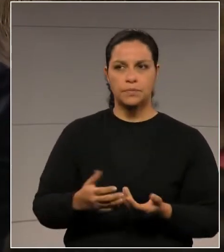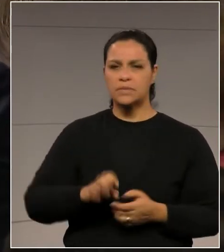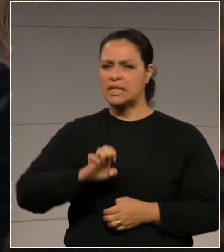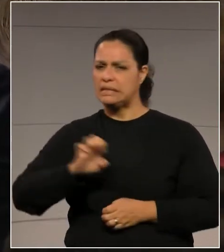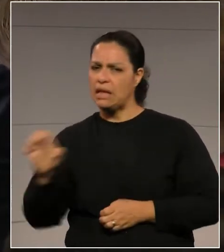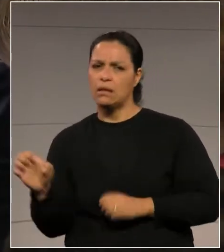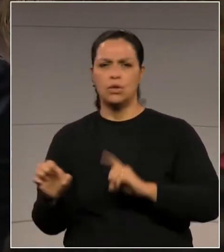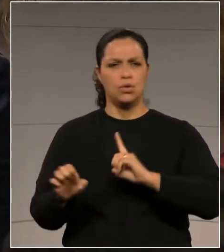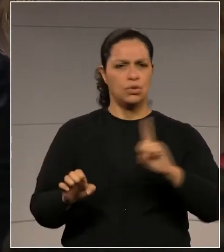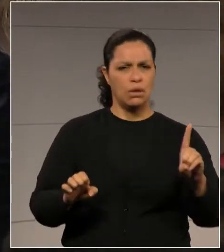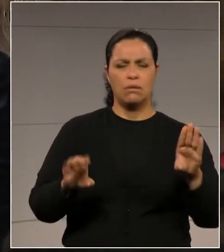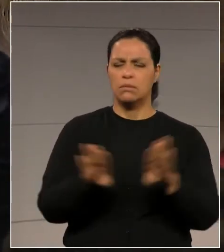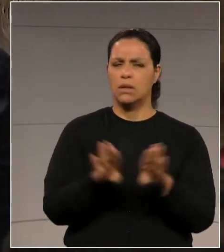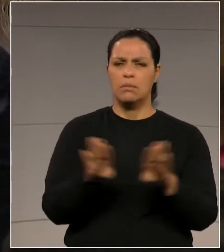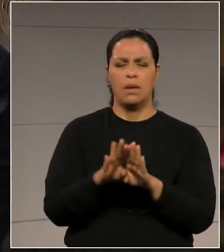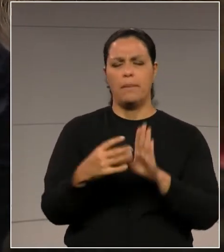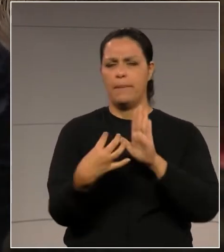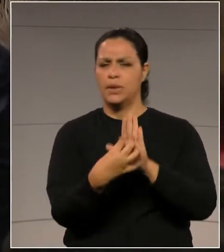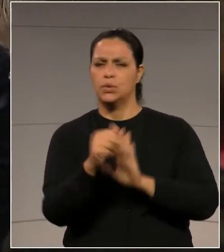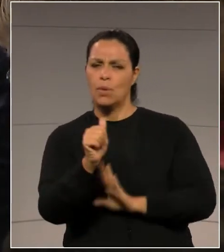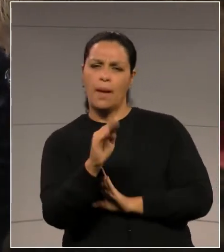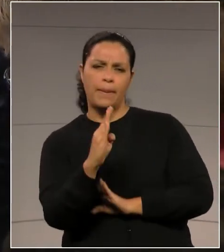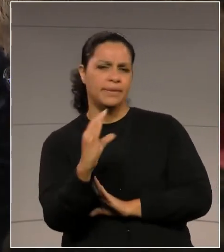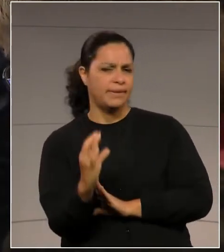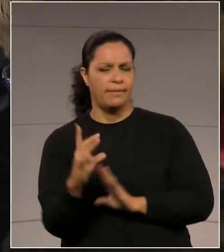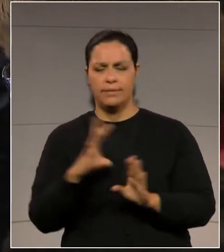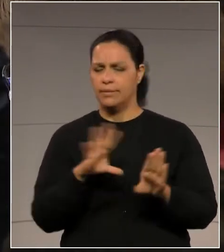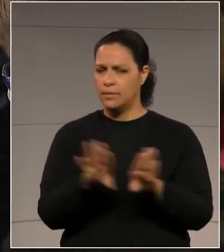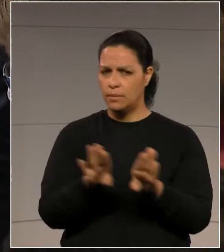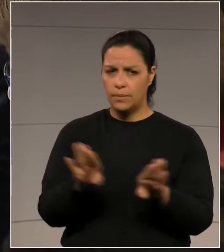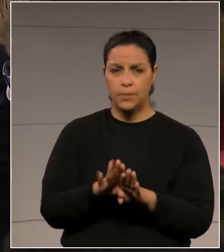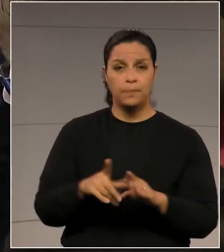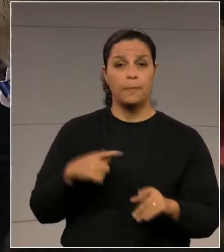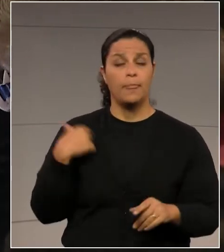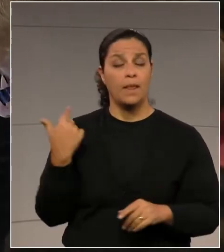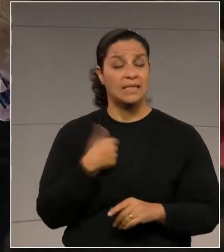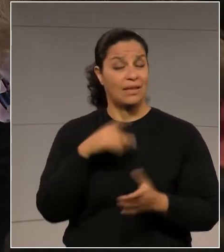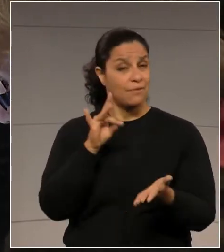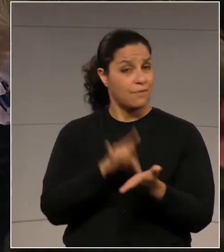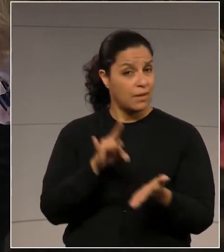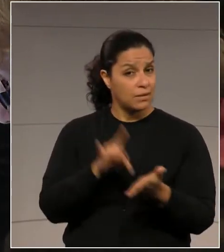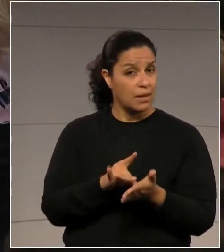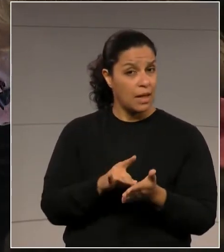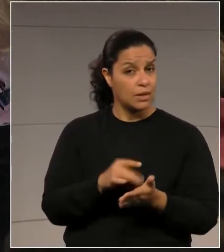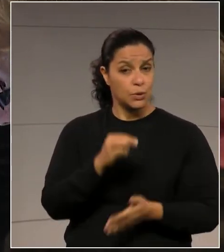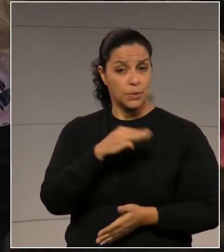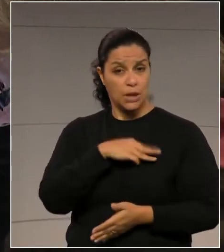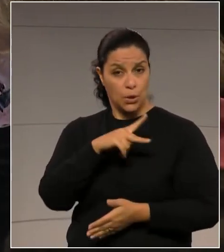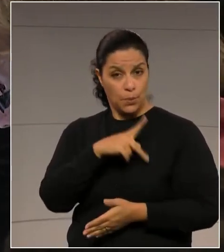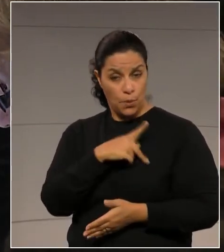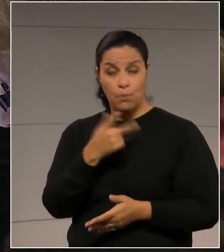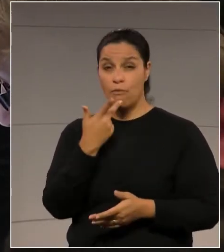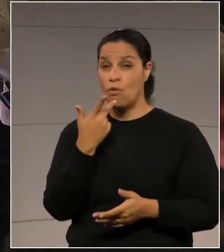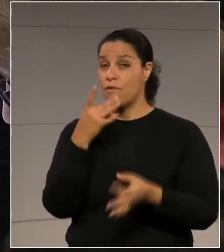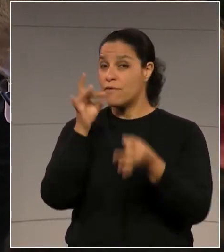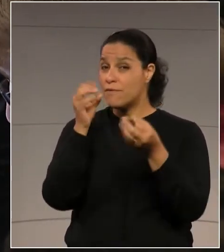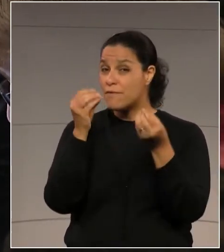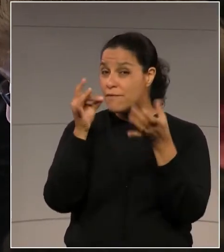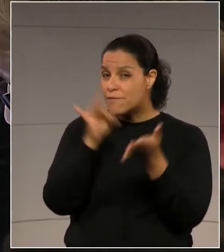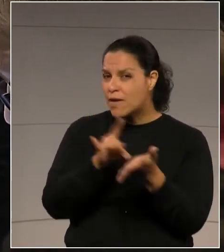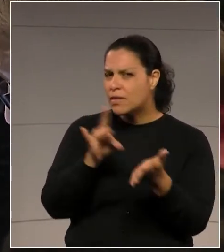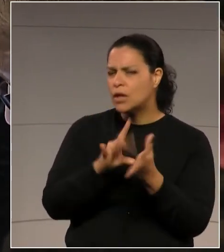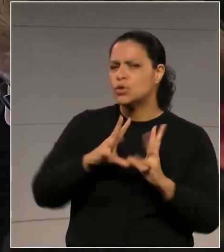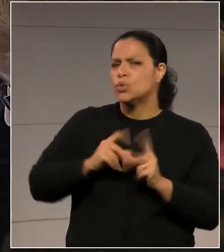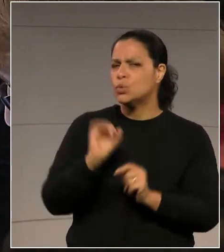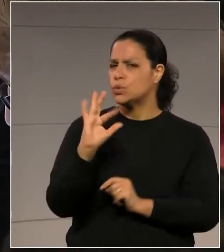esquerda, da direita, do partido A, do partido B, do partido C. E, se, de fato, o Ministério Público levasse ao pé da letra o que foi